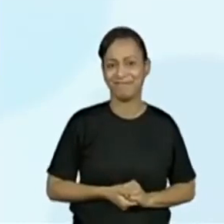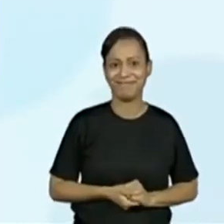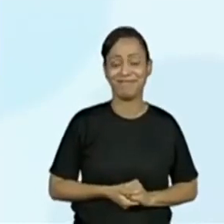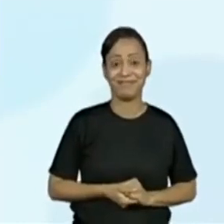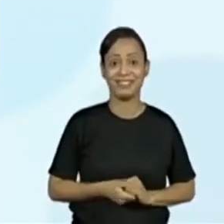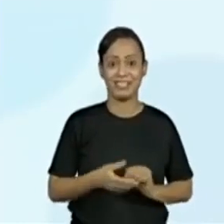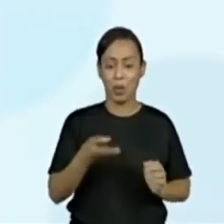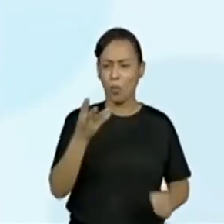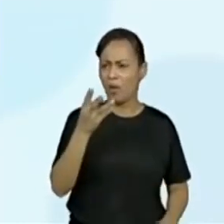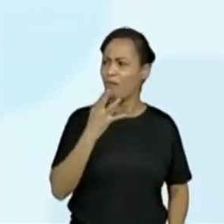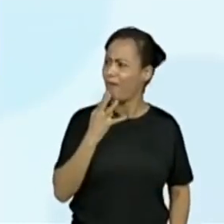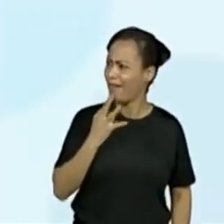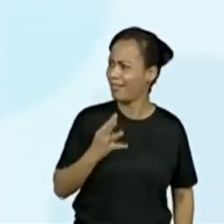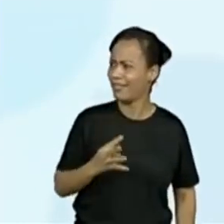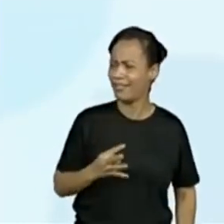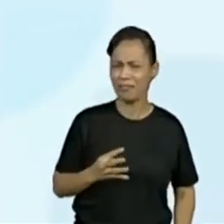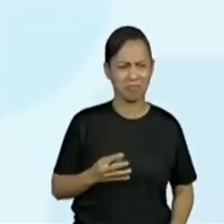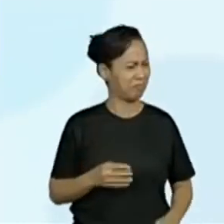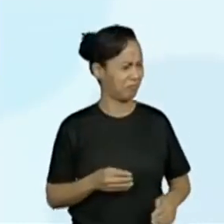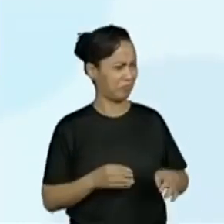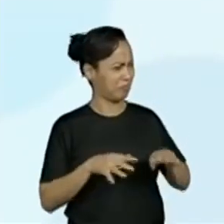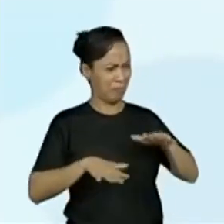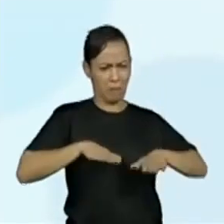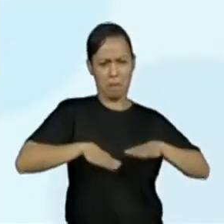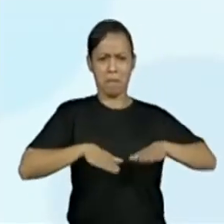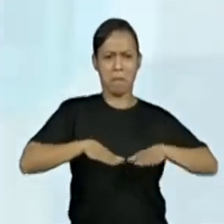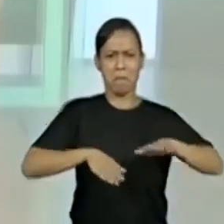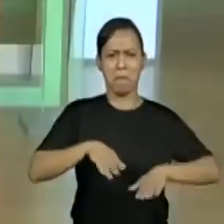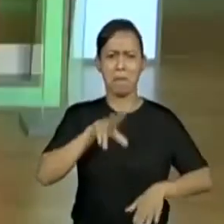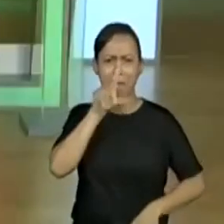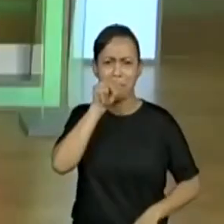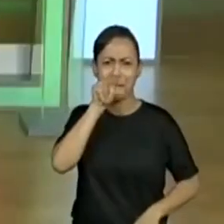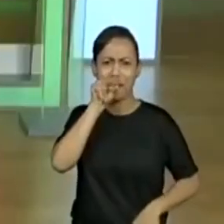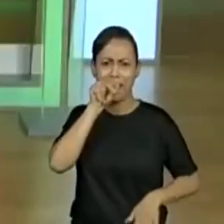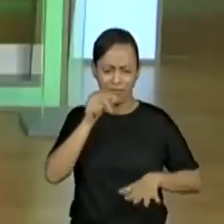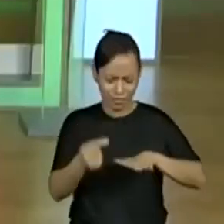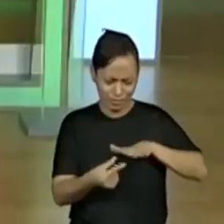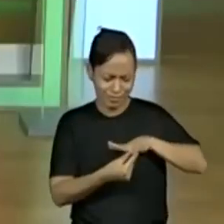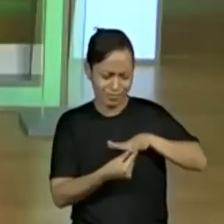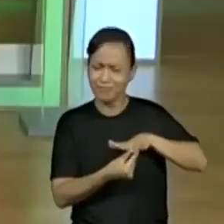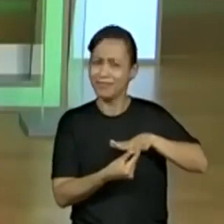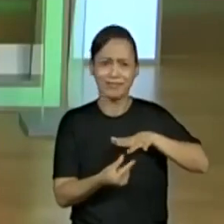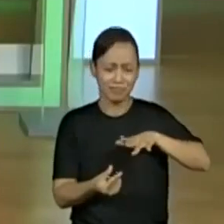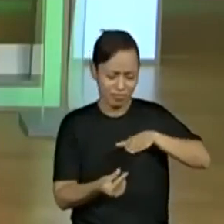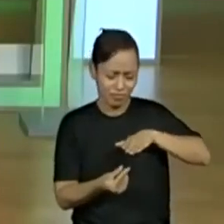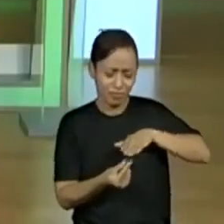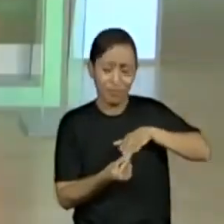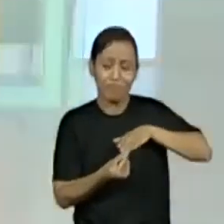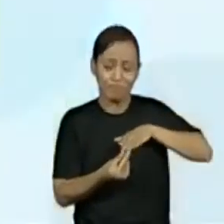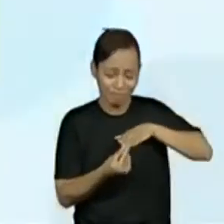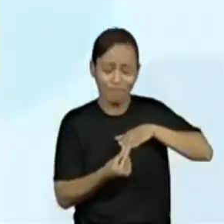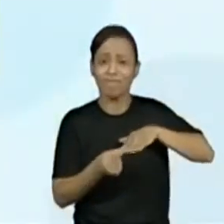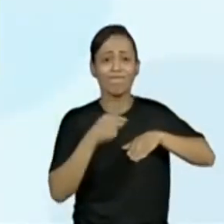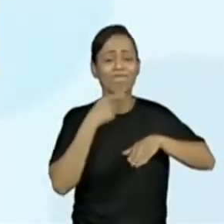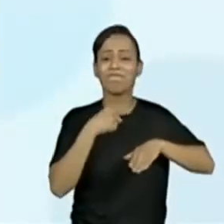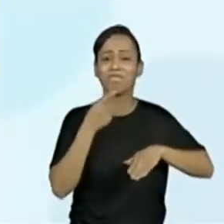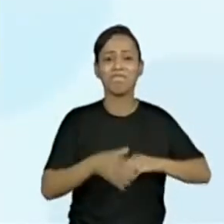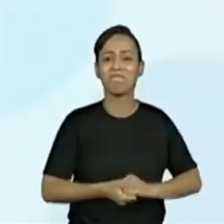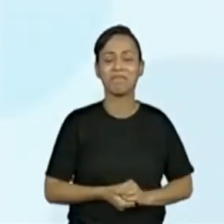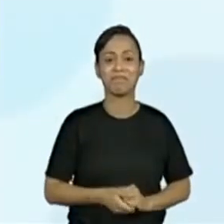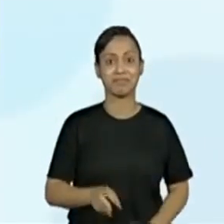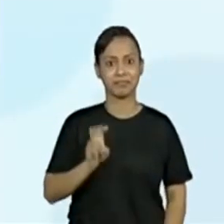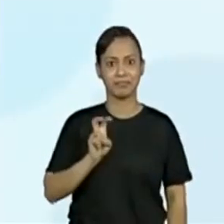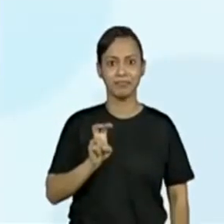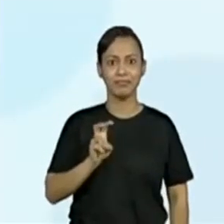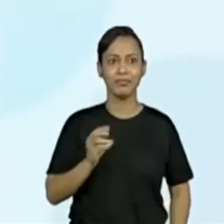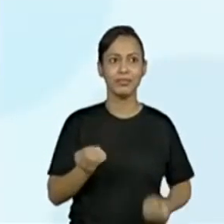Essa eu conhecia. Você conhecia essa? Essa do pato, não. Essa do pato eu conhecia. Vamos para a próxima. Olha só. Plantei